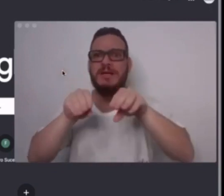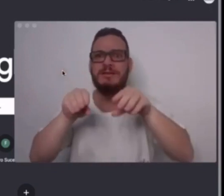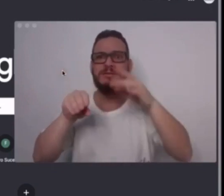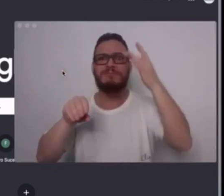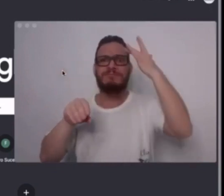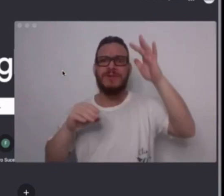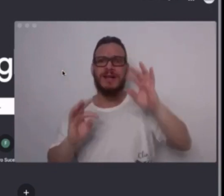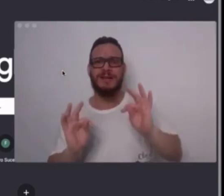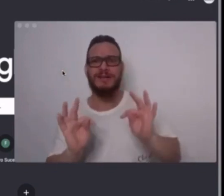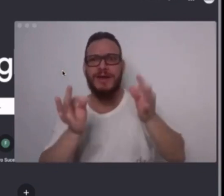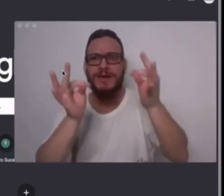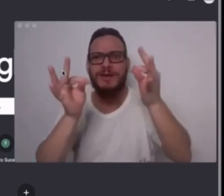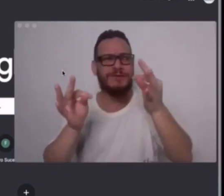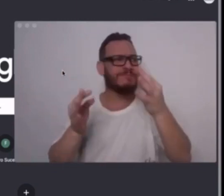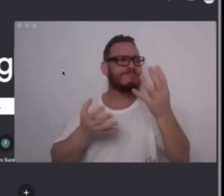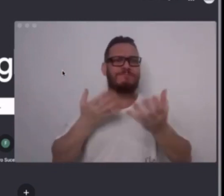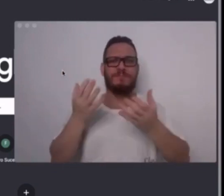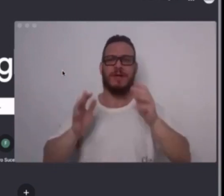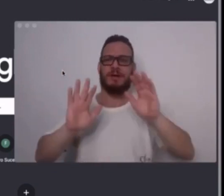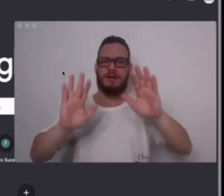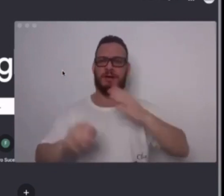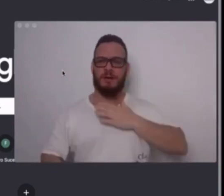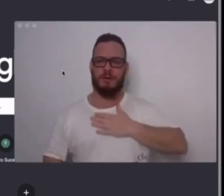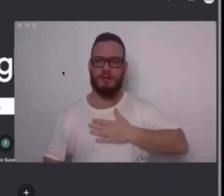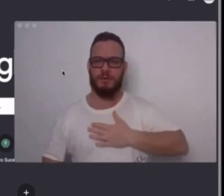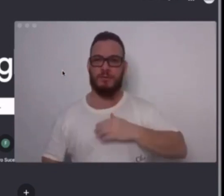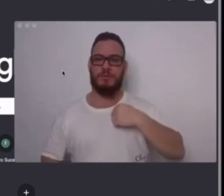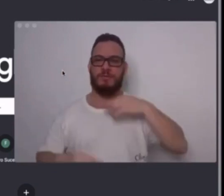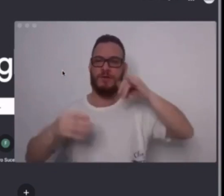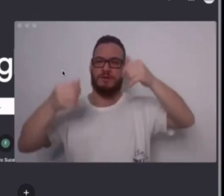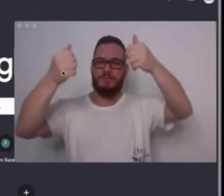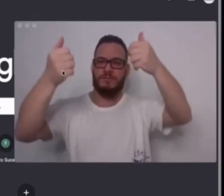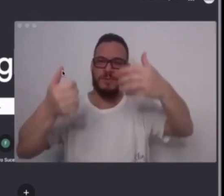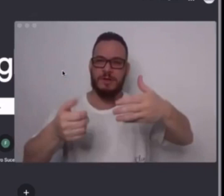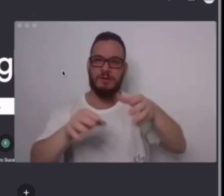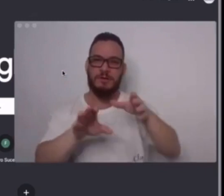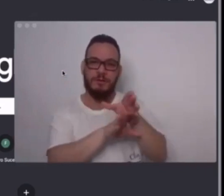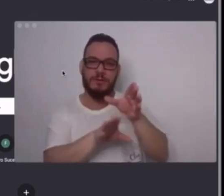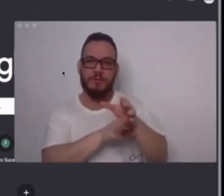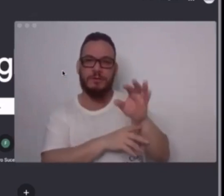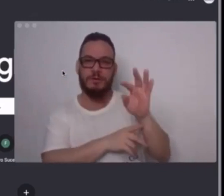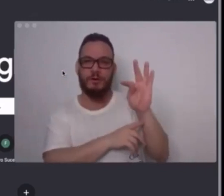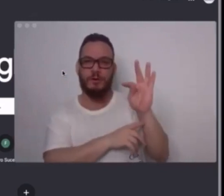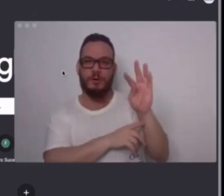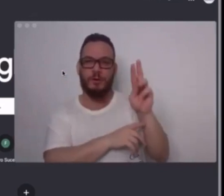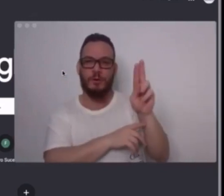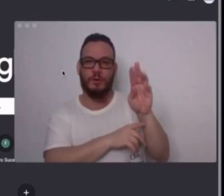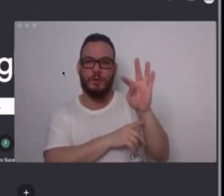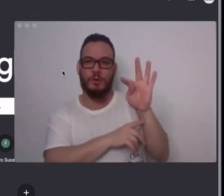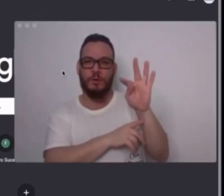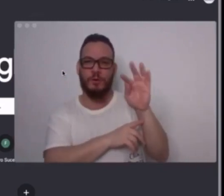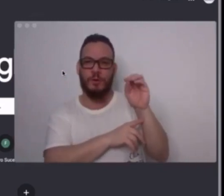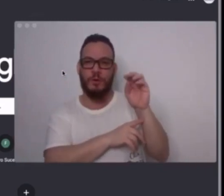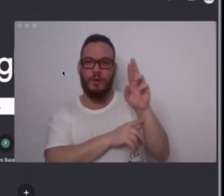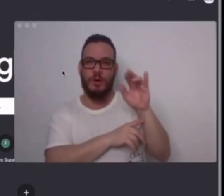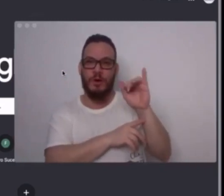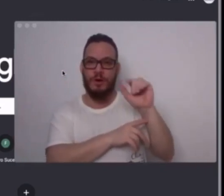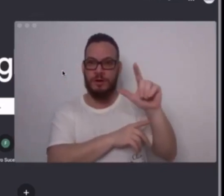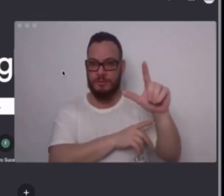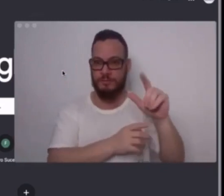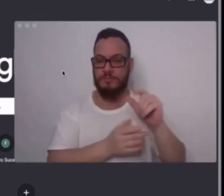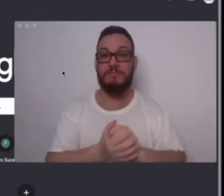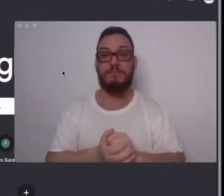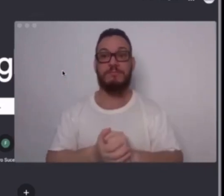Mas como que faz para entrar nesse formato virtual? Você pode ficar calmo e tranquilo que a gente